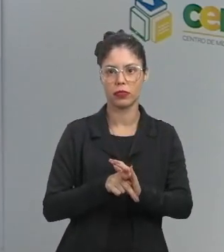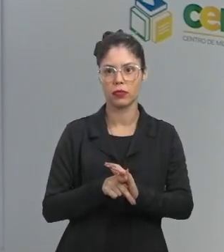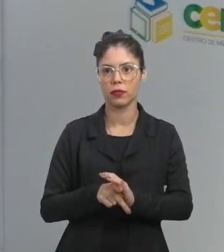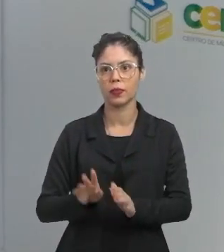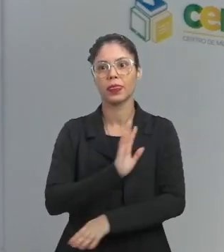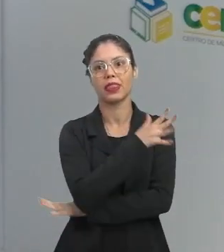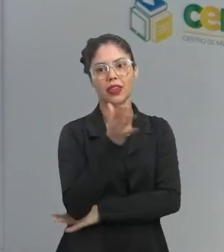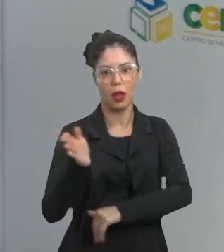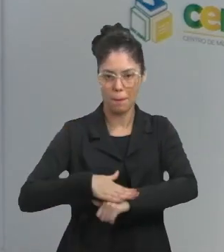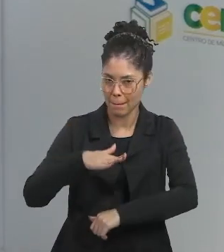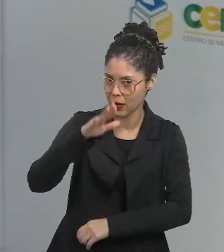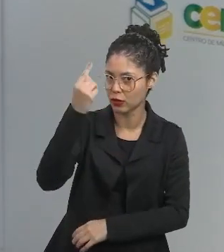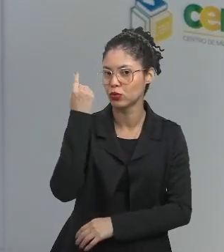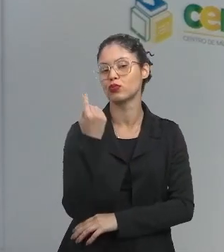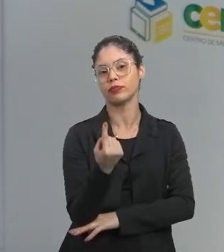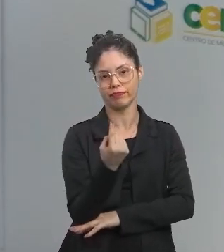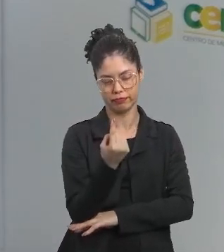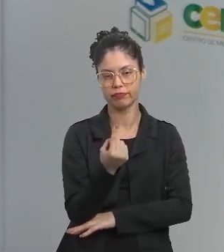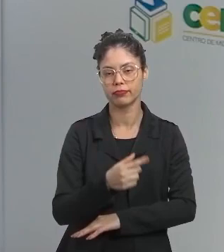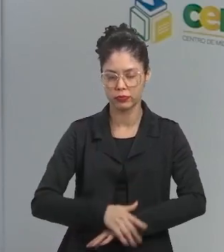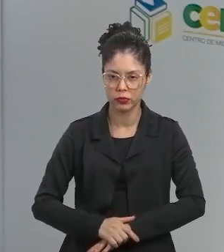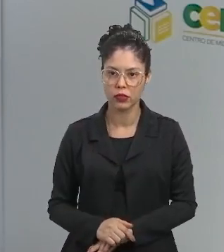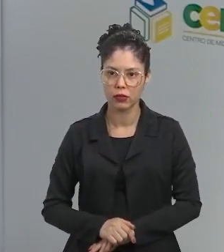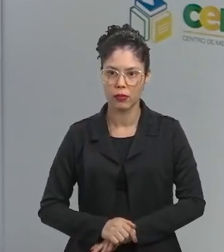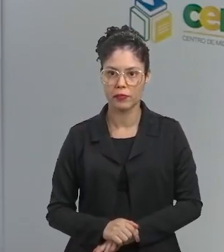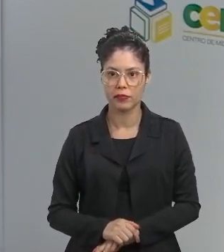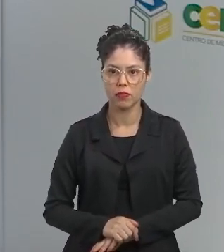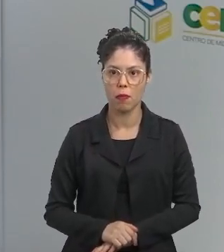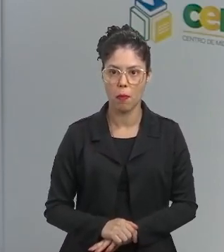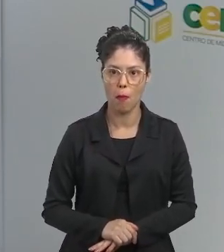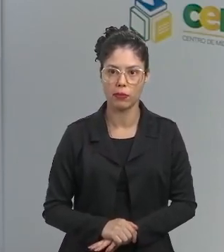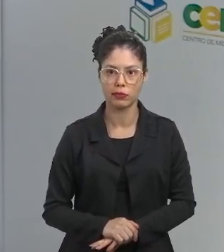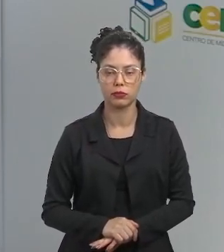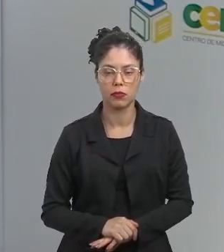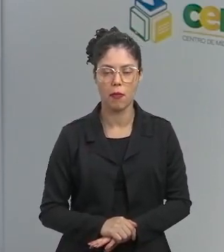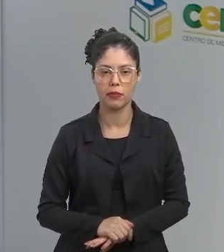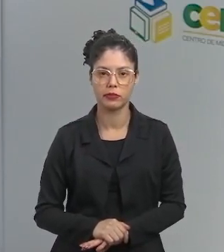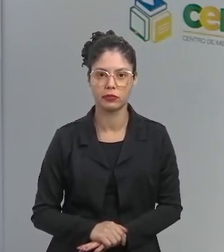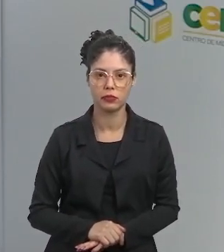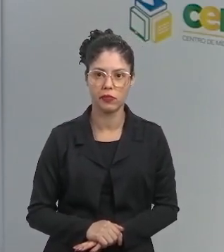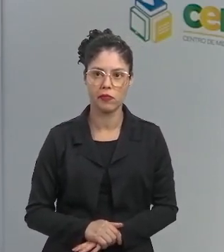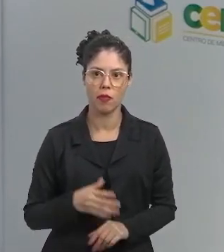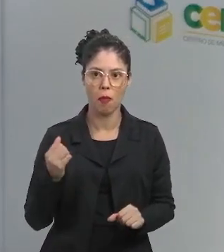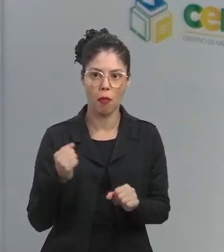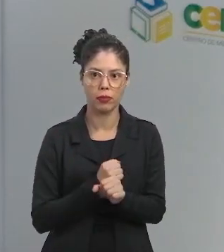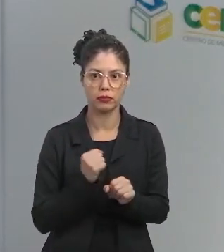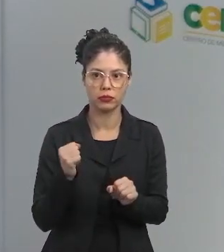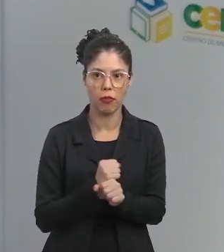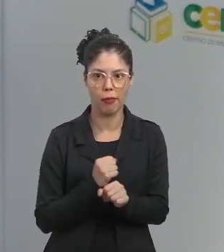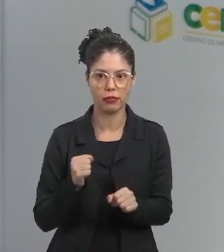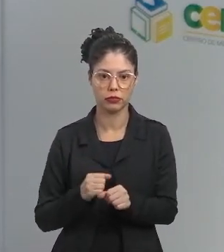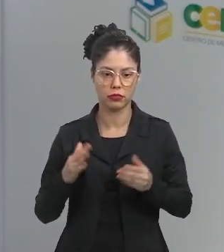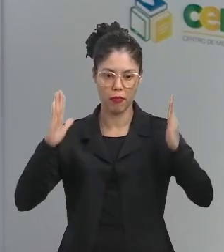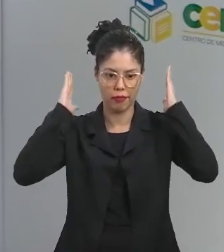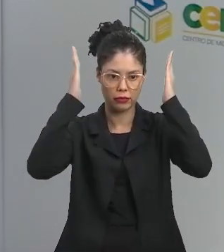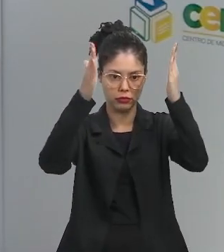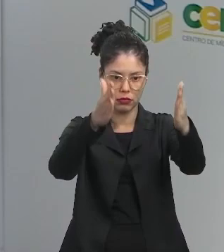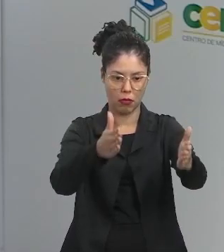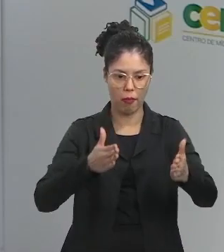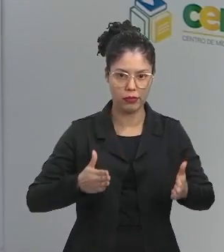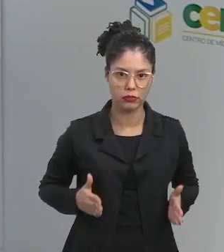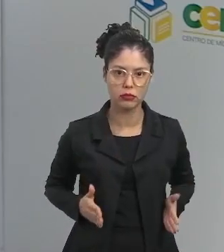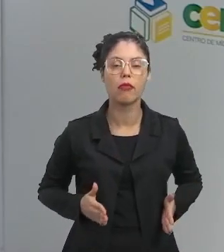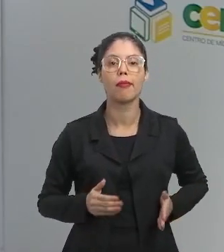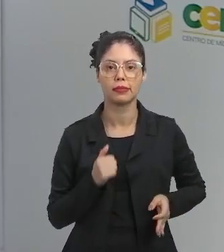Isso é mais um impacto ambiental. Se vai ser construída uma estrada, por exemplo,